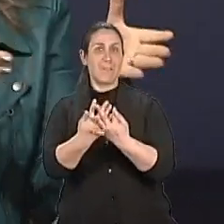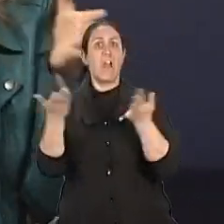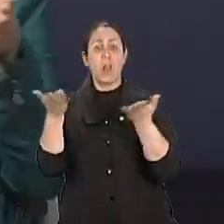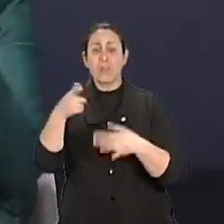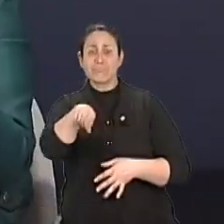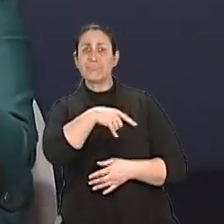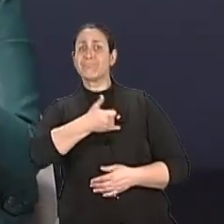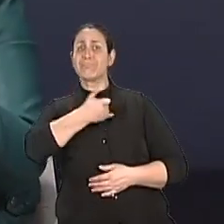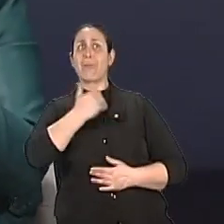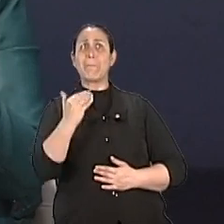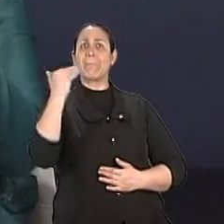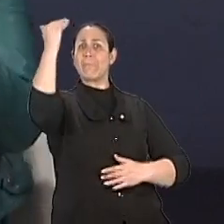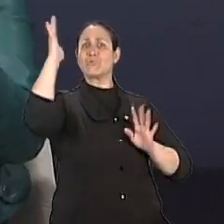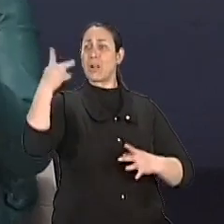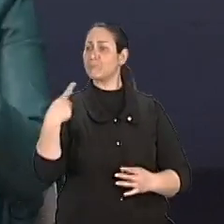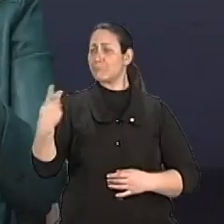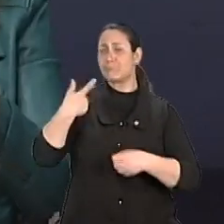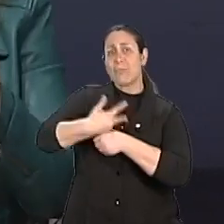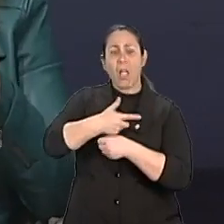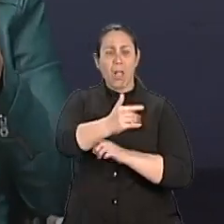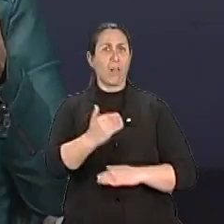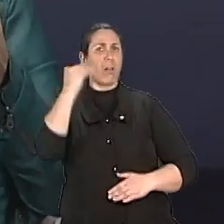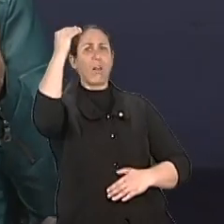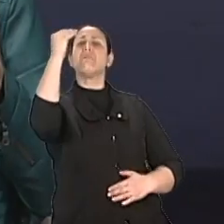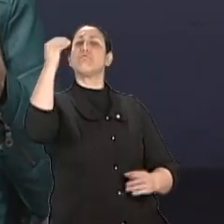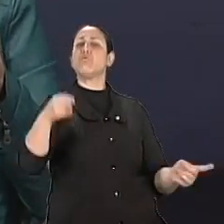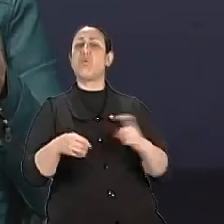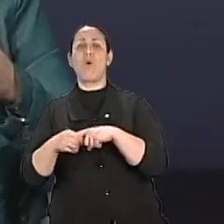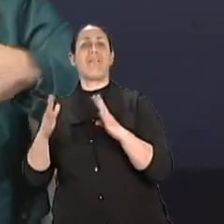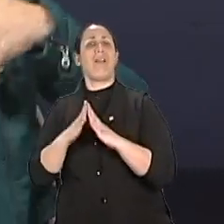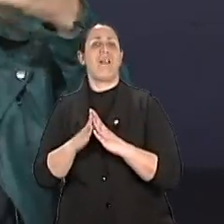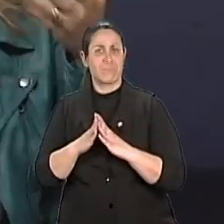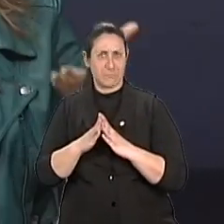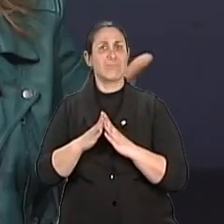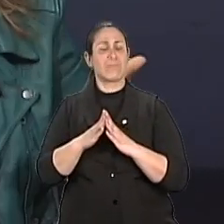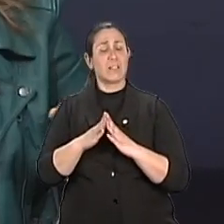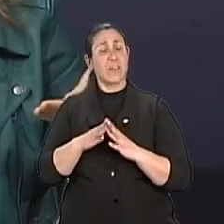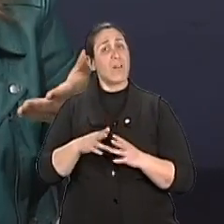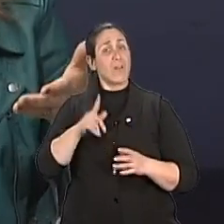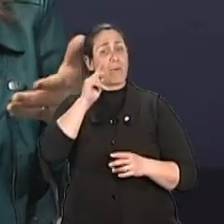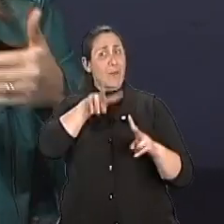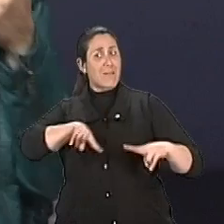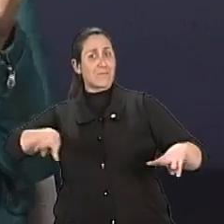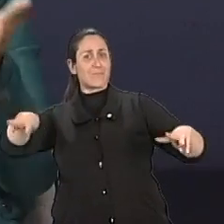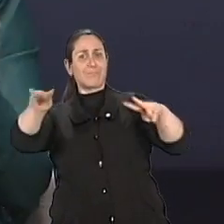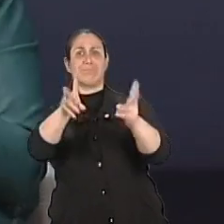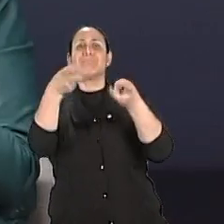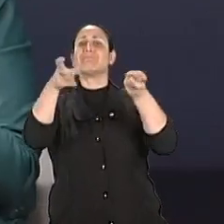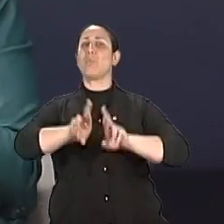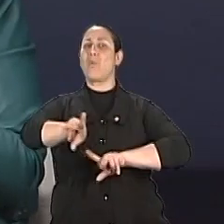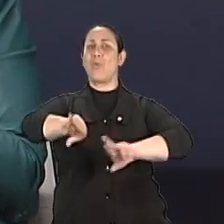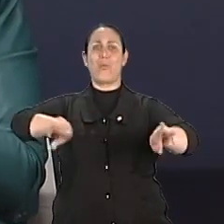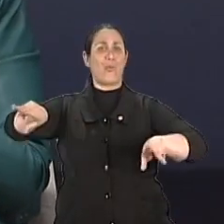estamos tentando dar para a velhice, para o envelhecimento, que eu acho mais bonito dizer, uma roupagem diferente. Ah, claro. Mas também